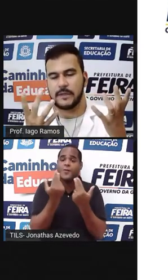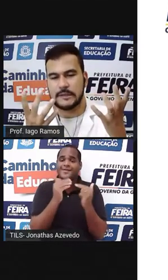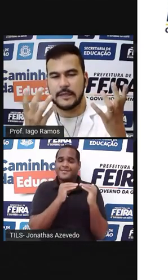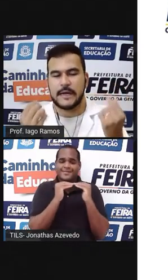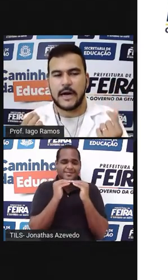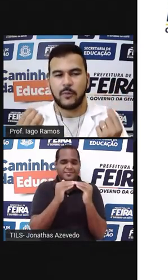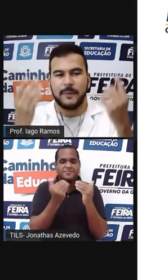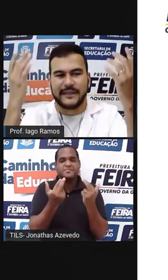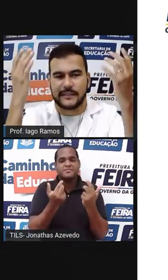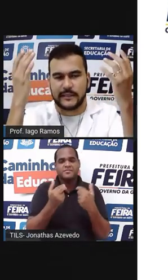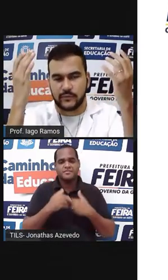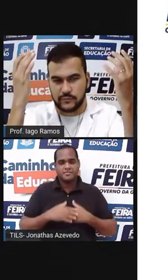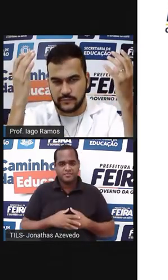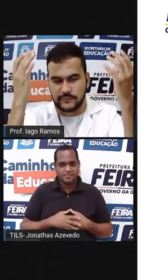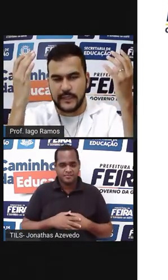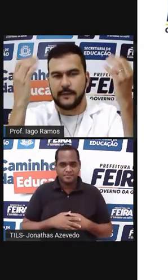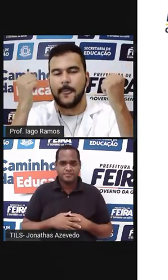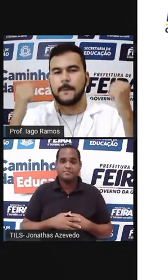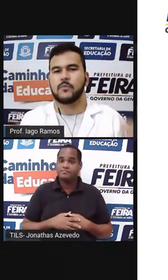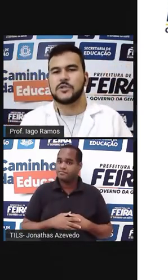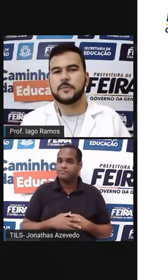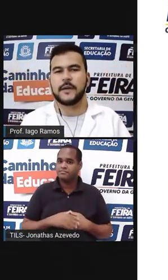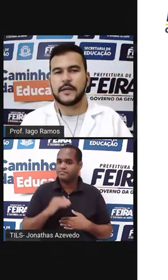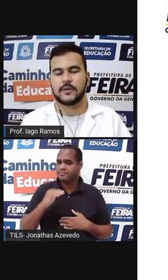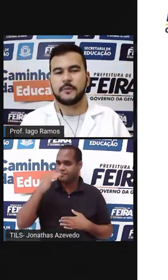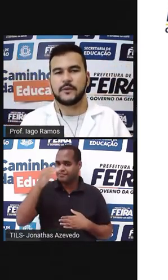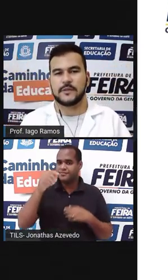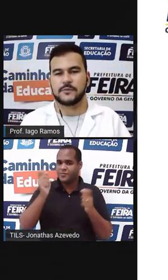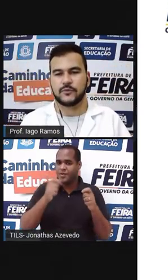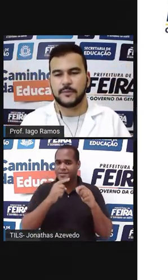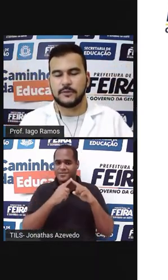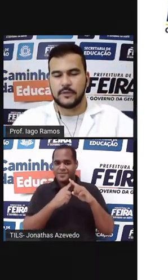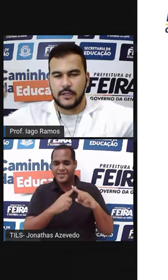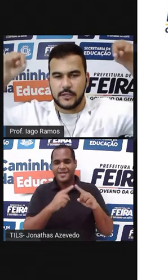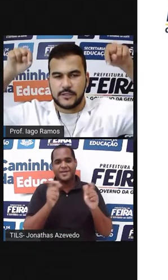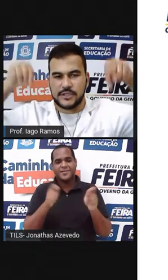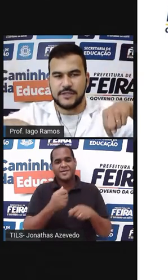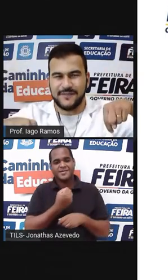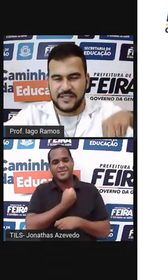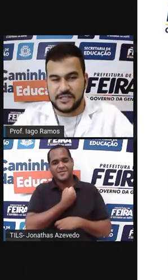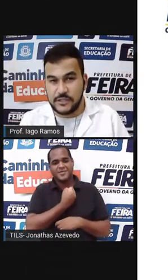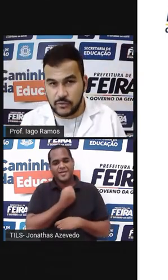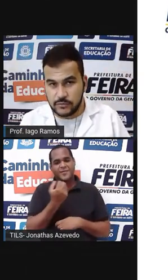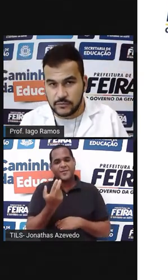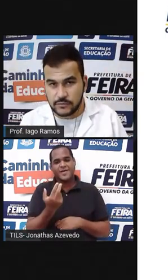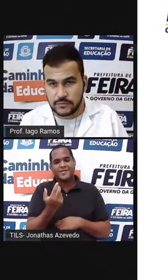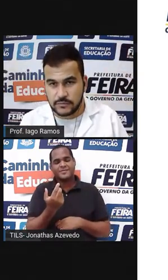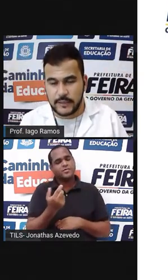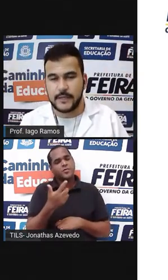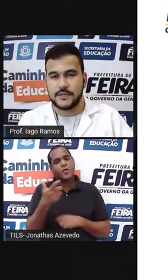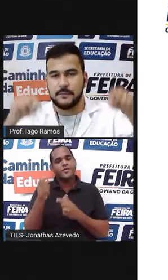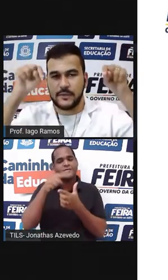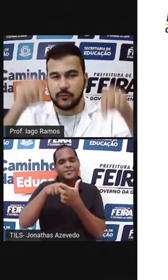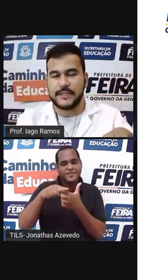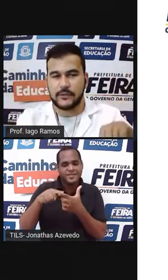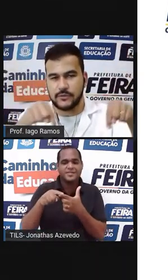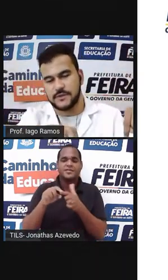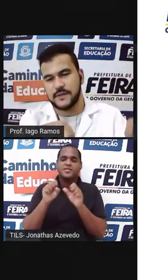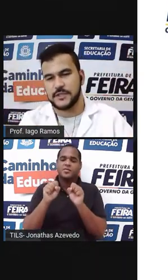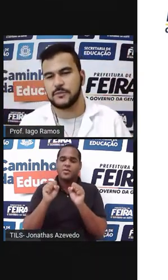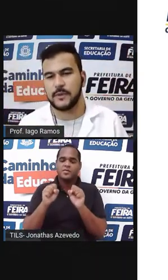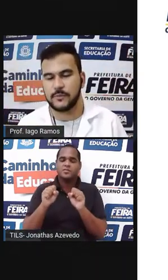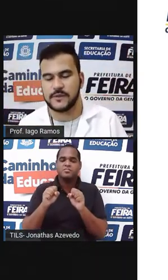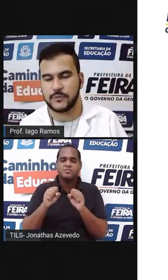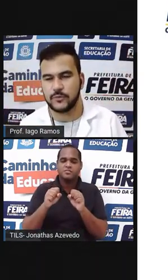forma. Aumentando, né? Multiplicando pelo mesmo número, dividindo, né? Diminuindo,